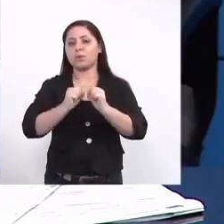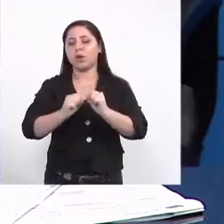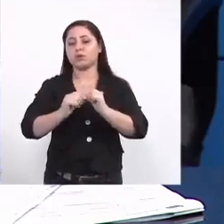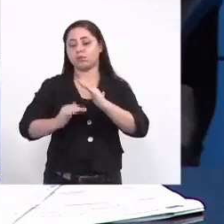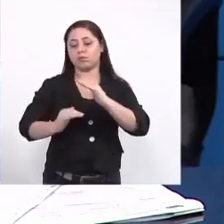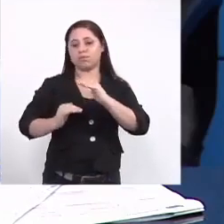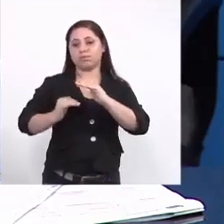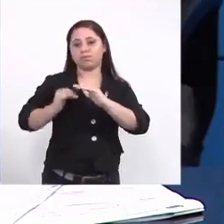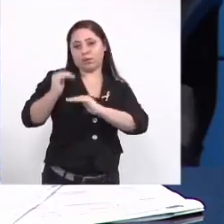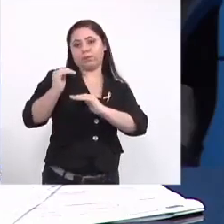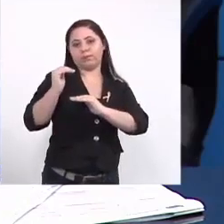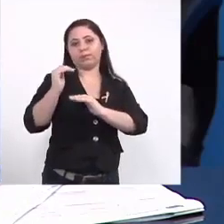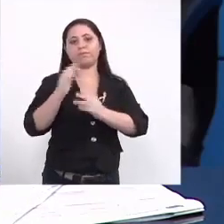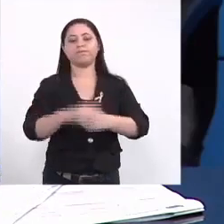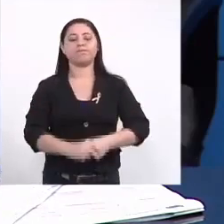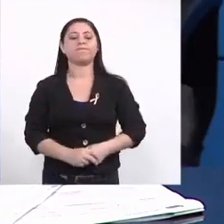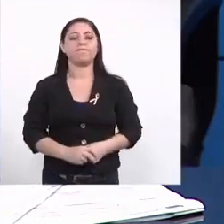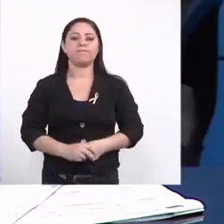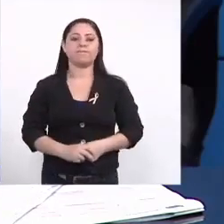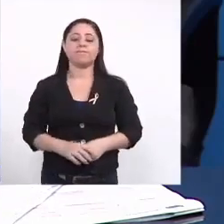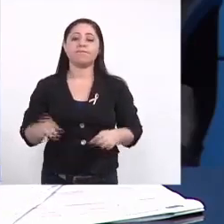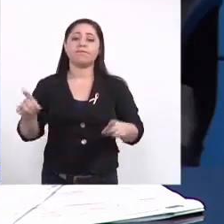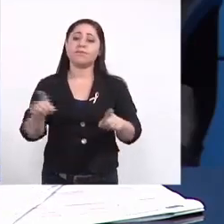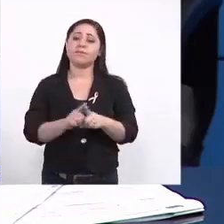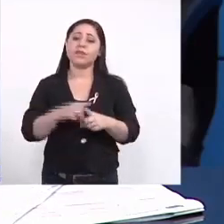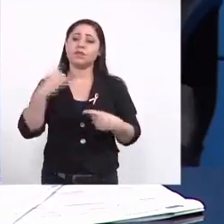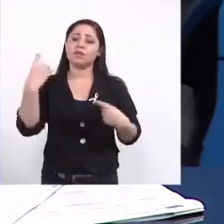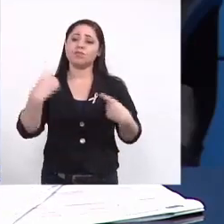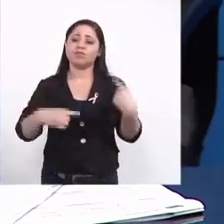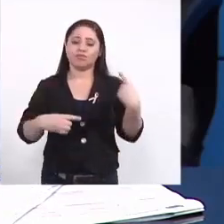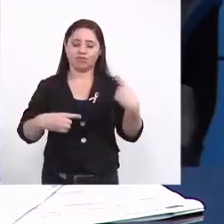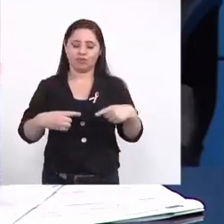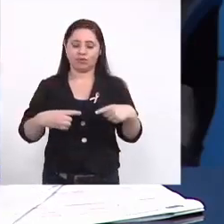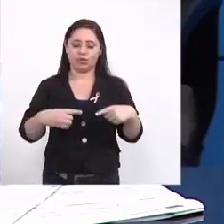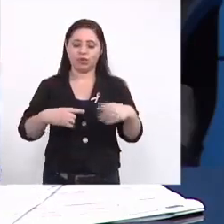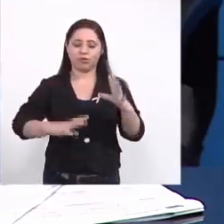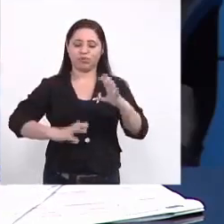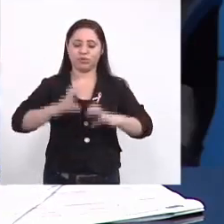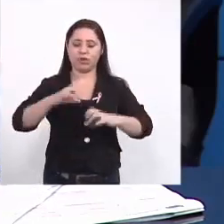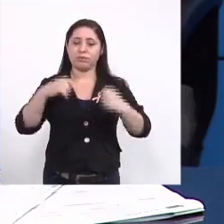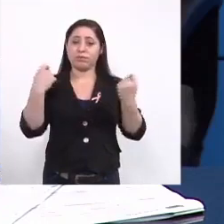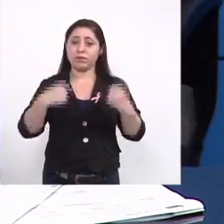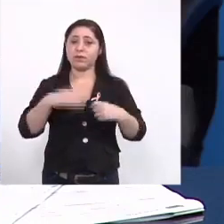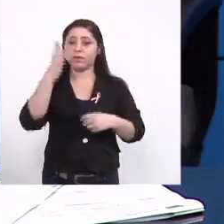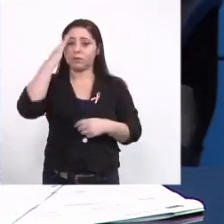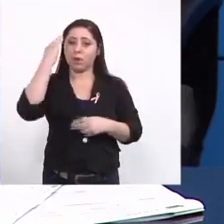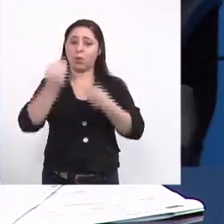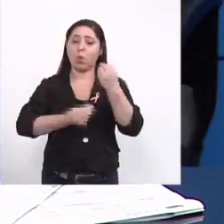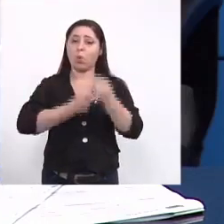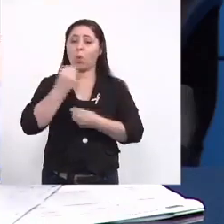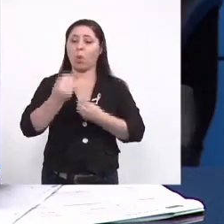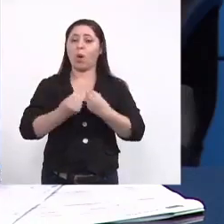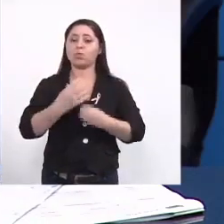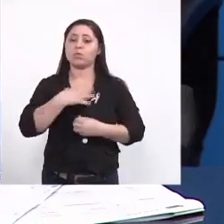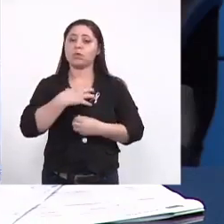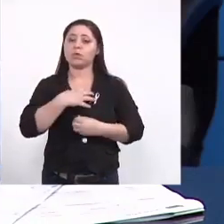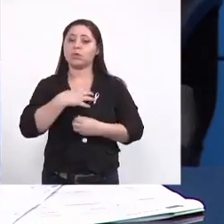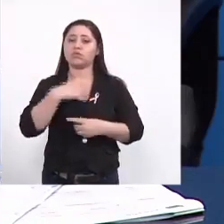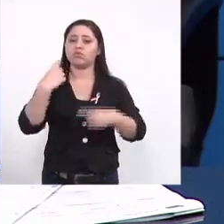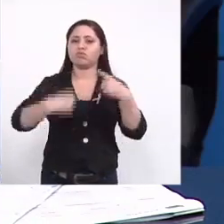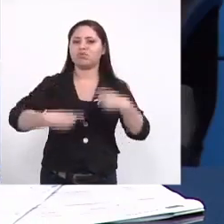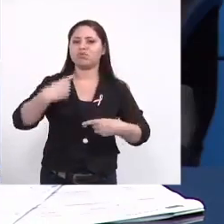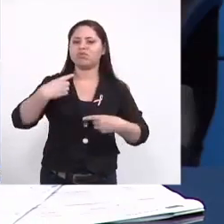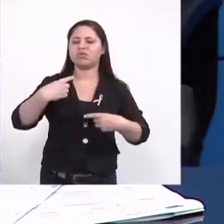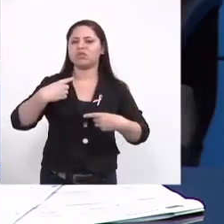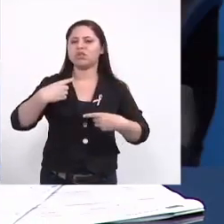avançar e a divergência né nós temos que lidar com a divergência divergência de pensamentos